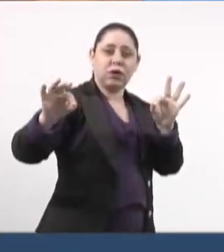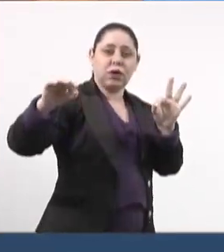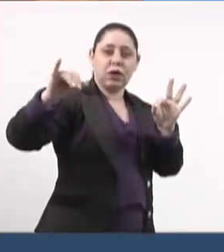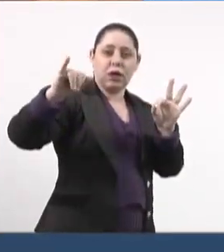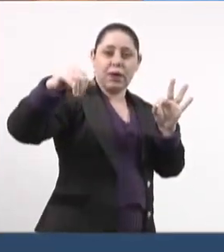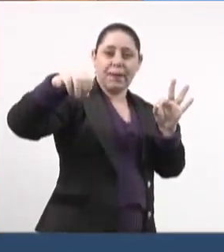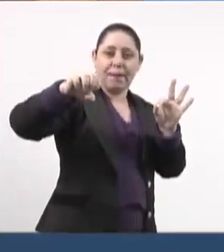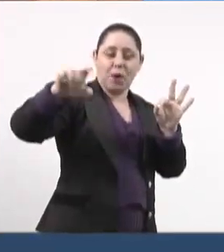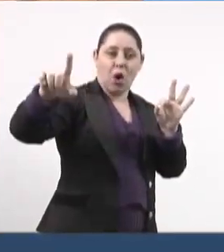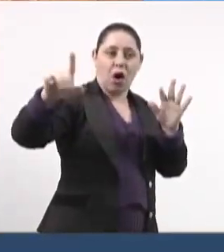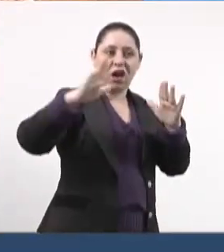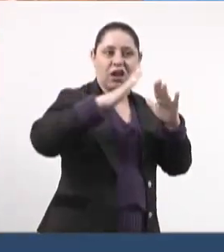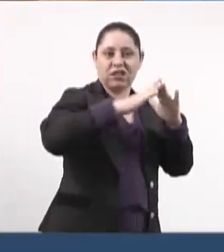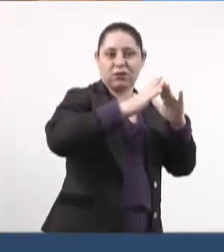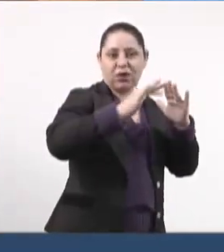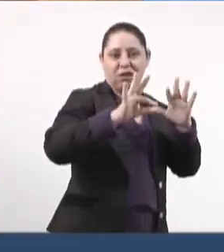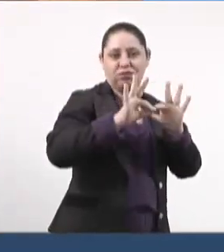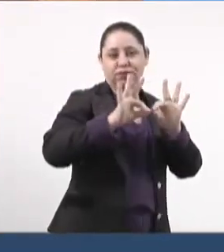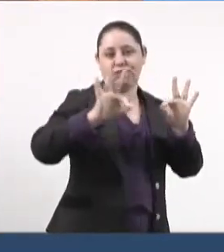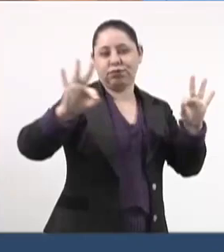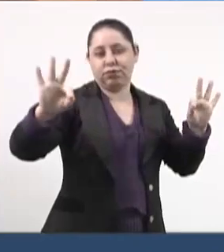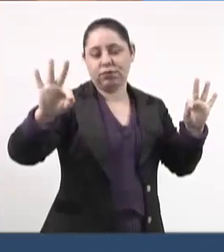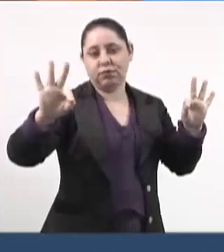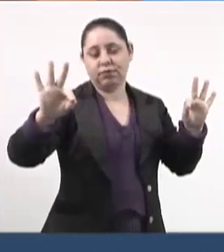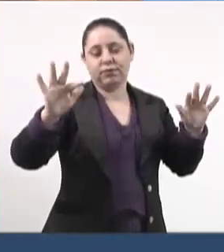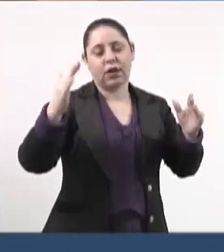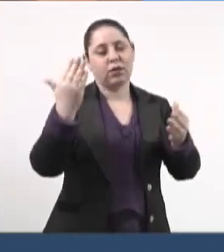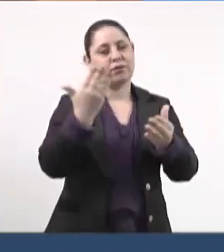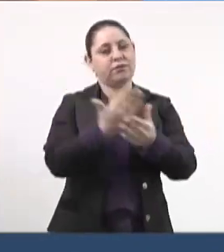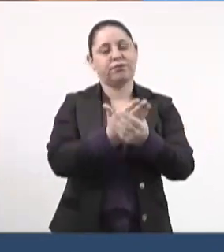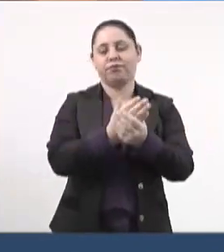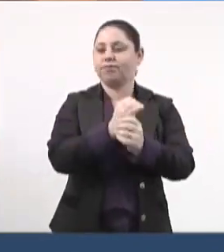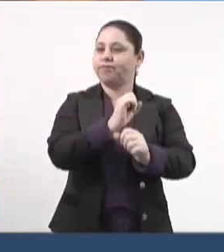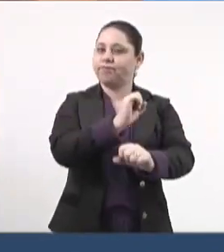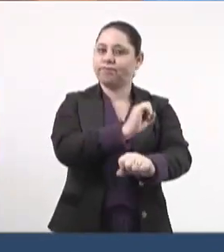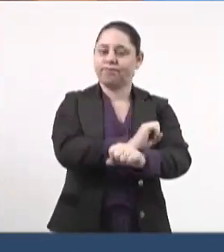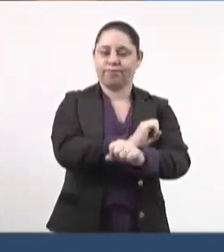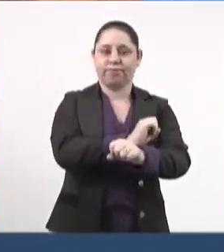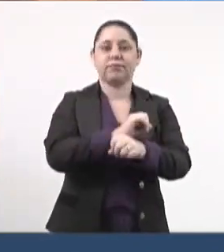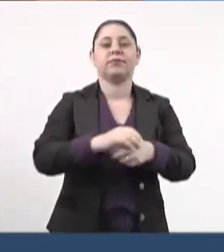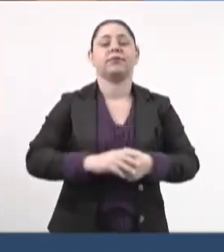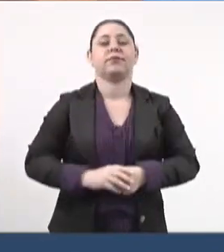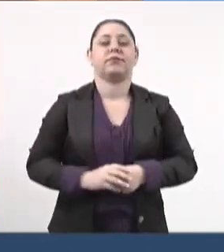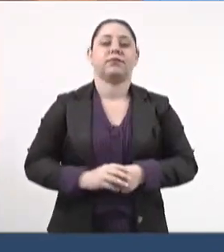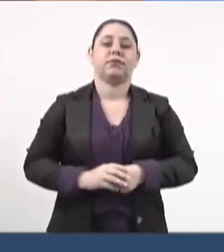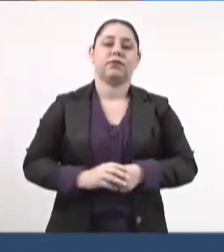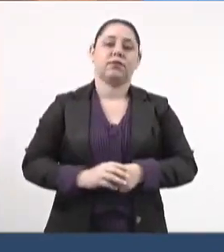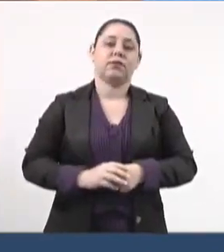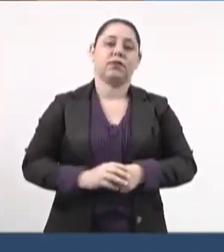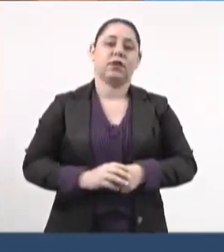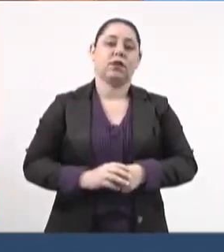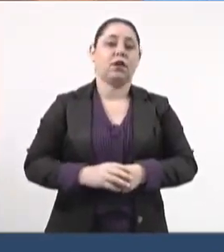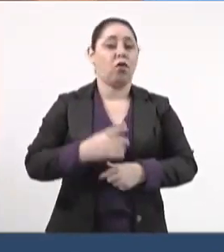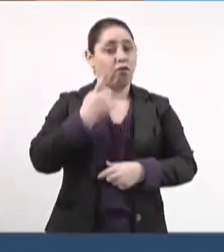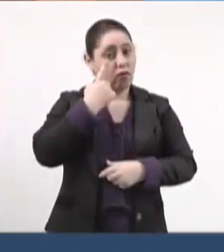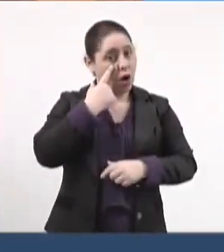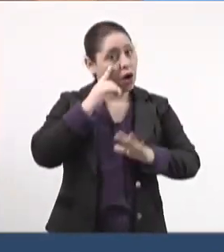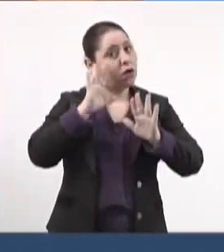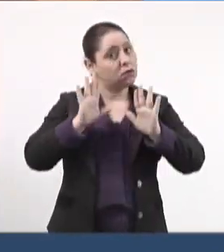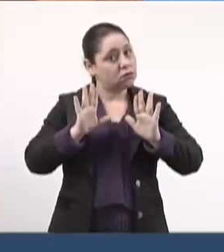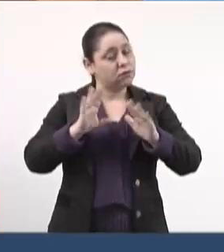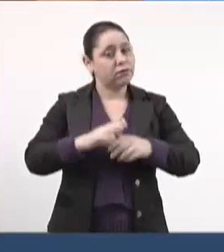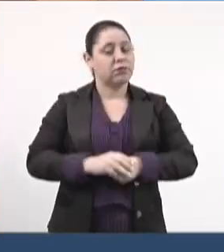da Casa da Mulher Brasileira, esses processos não prosperaram. Então, vejam bem,